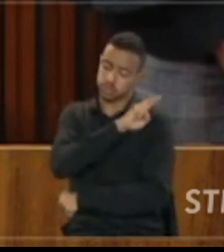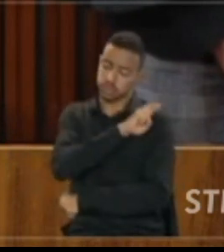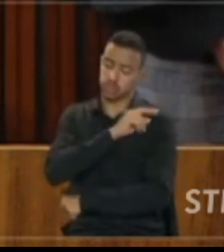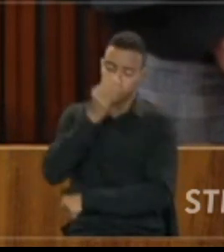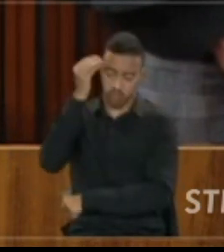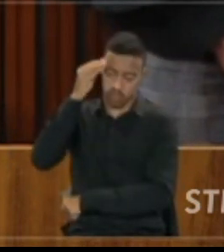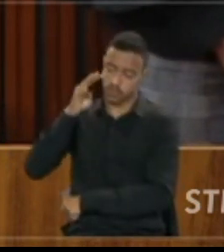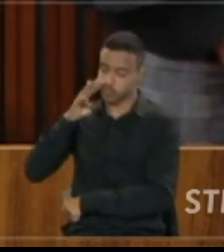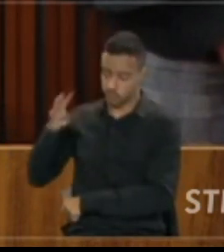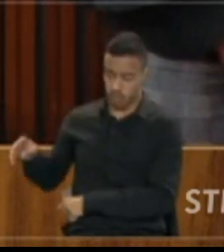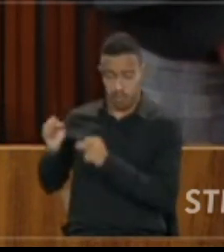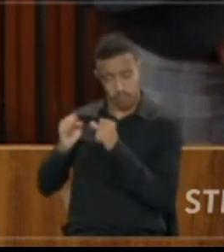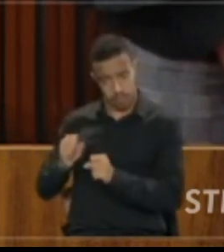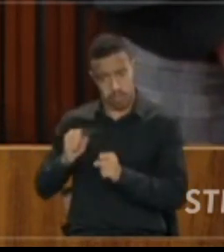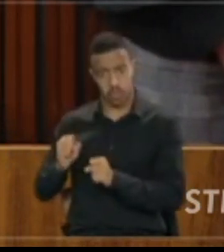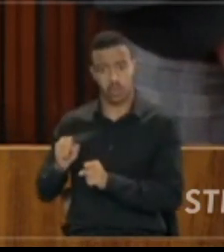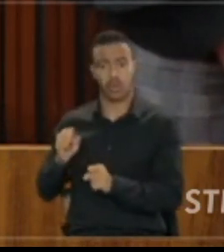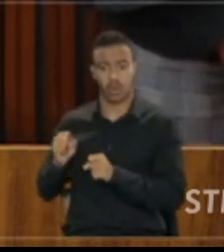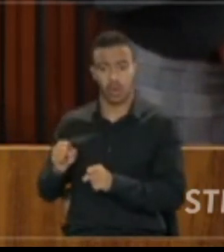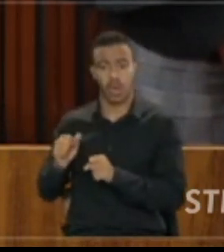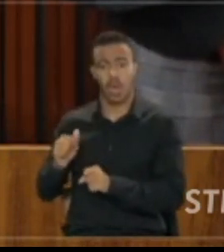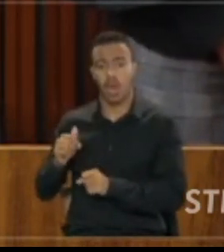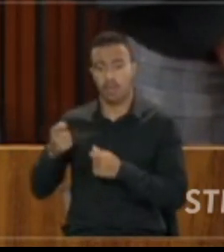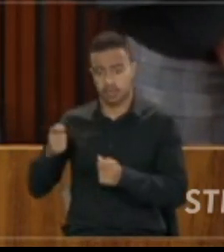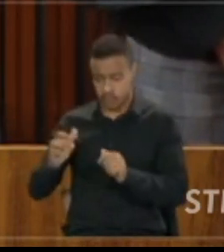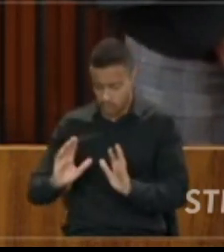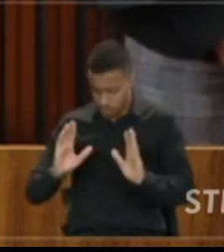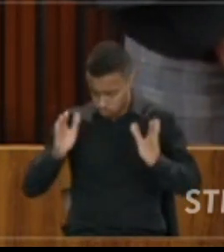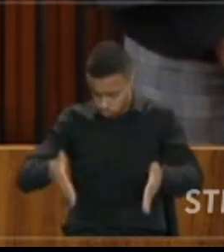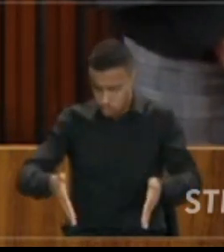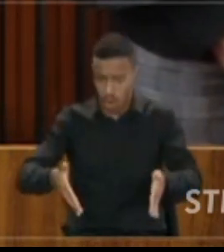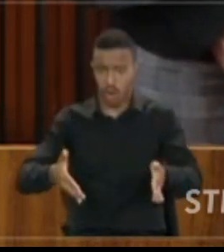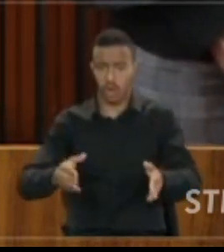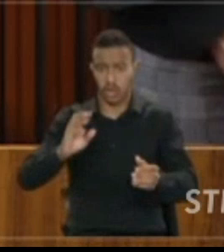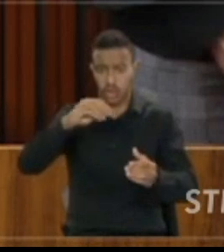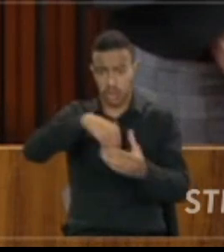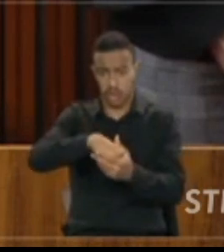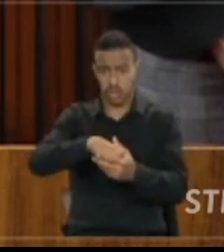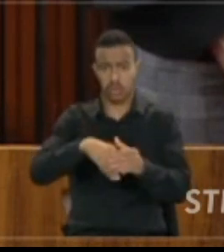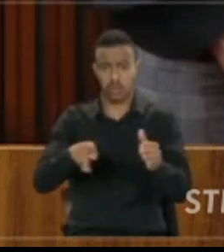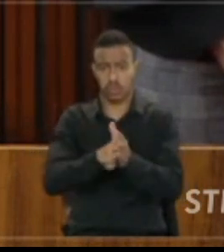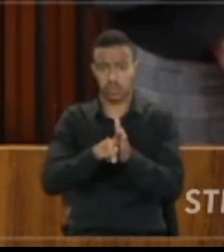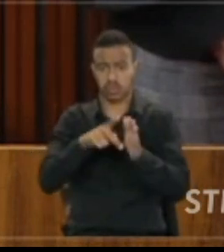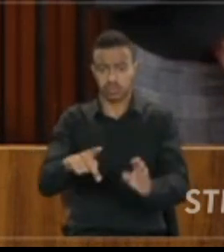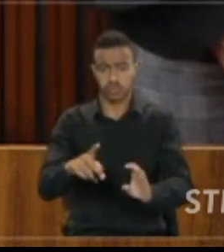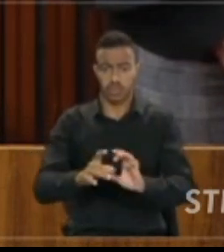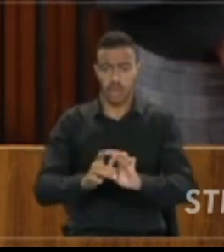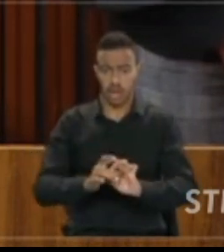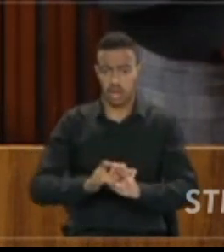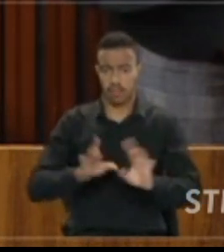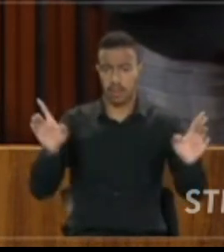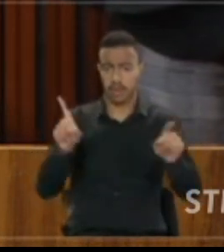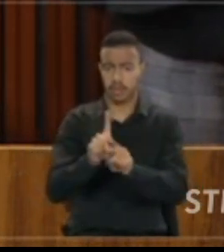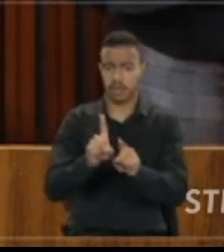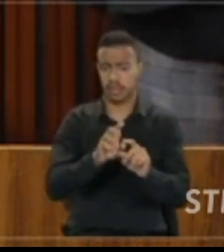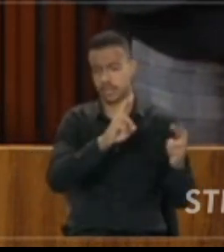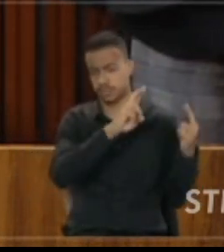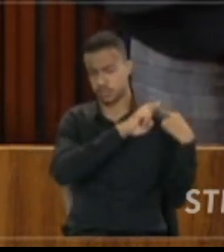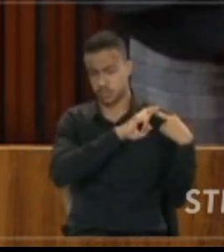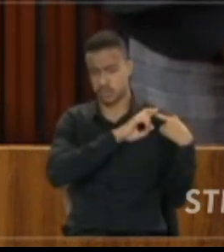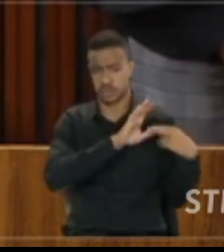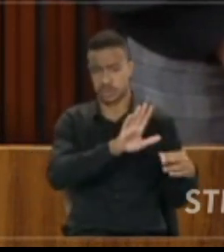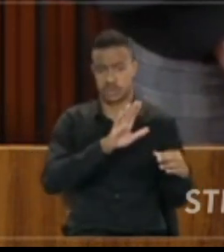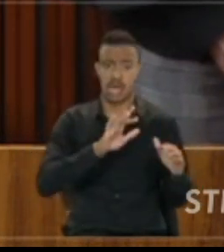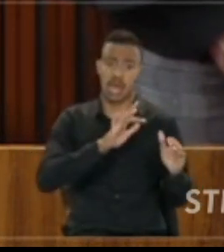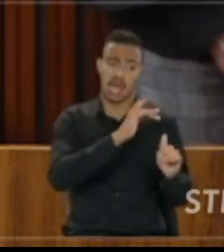A mídia tradicional, ela deve atuar e atua dentro do binômio liberdade e com responsabilidade, enquanto as